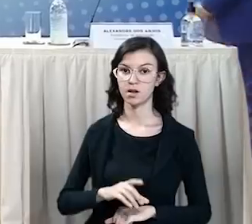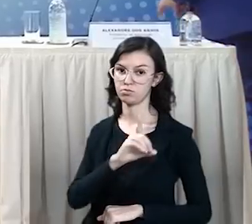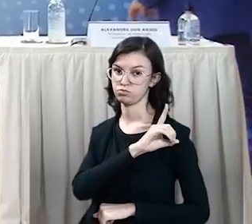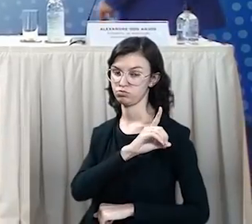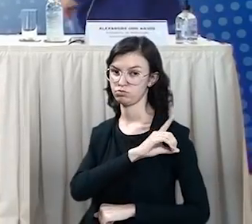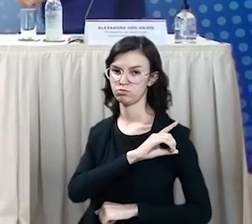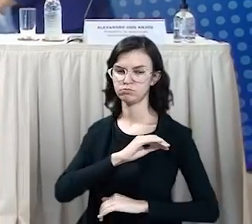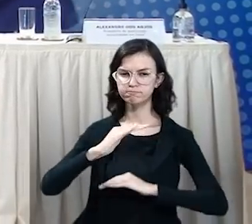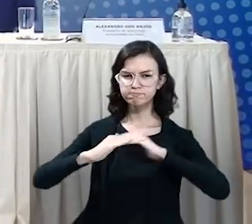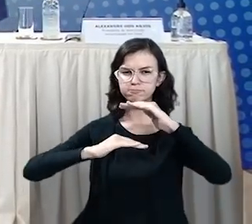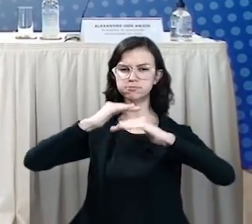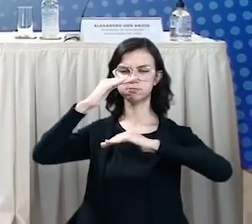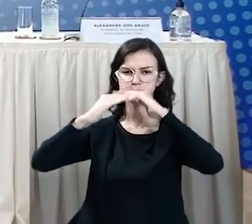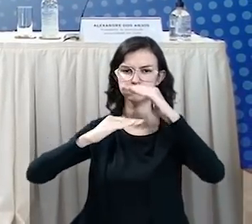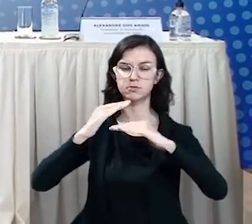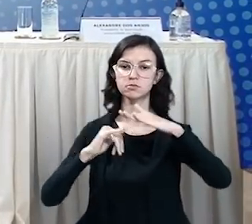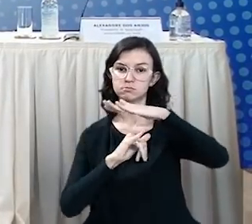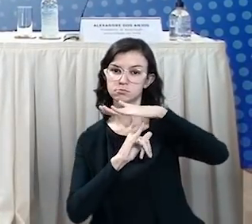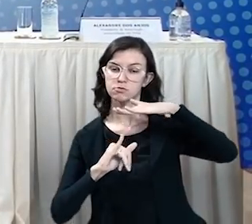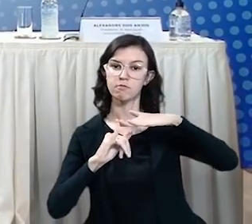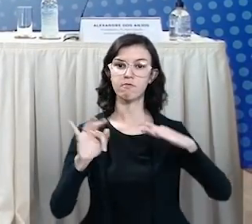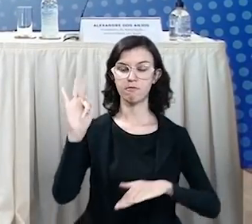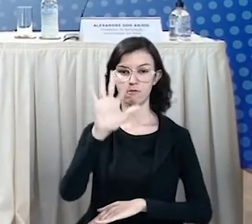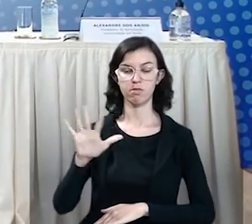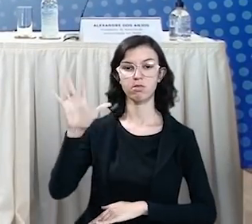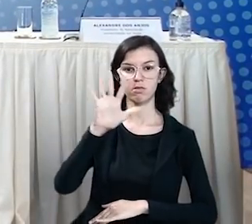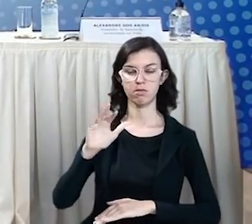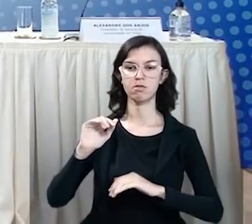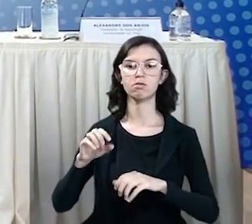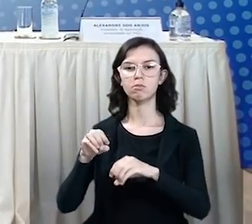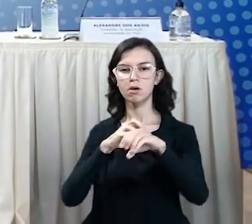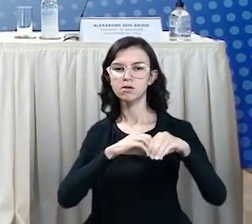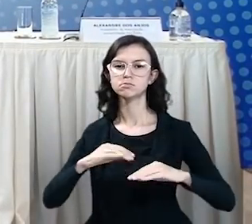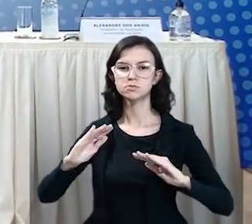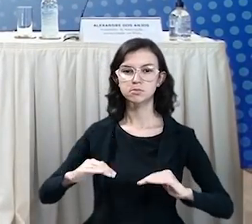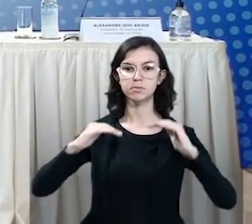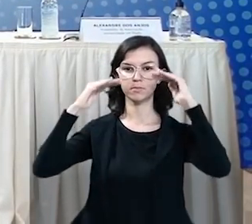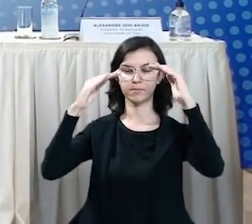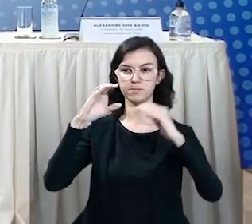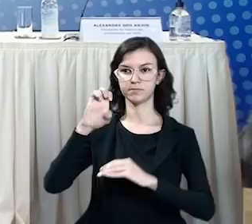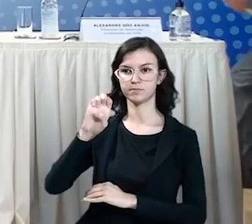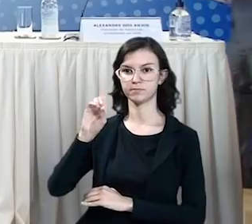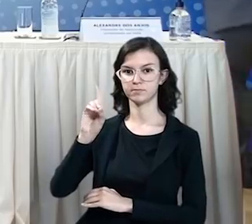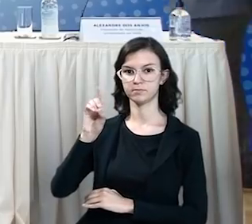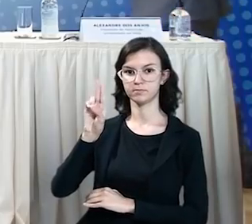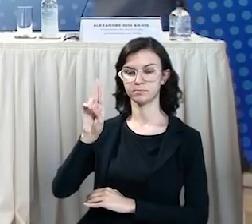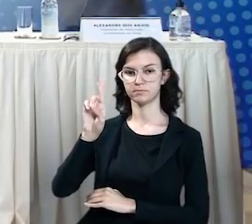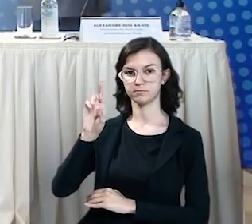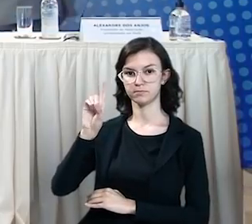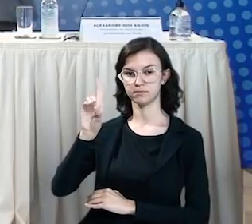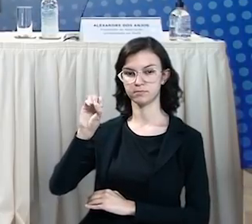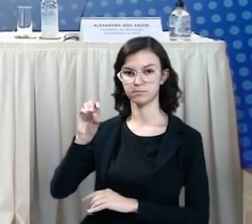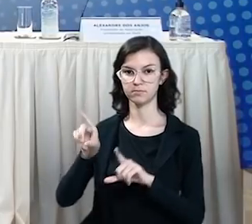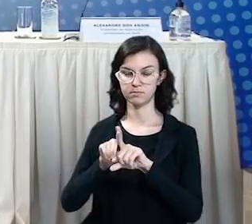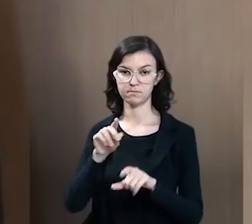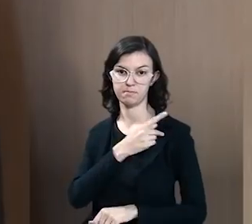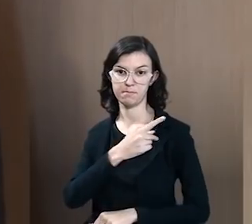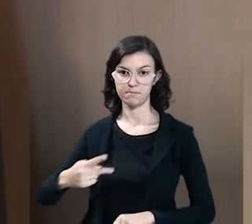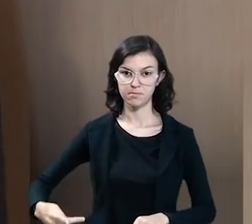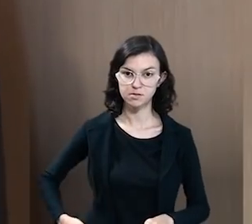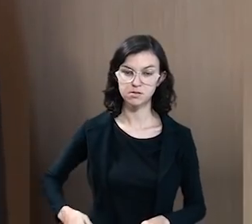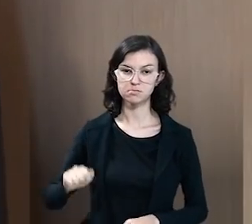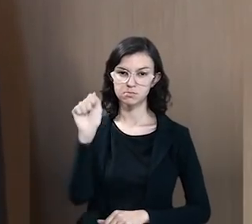O diretor de Desenvolvimento da Rede de Instituições Federais de Educação Superior do Ministério da Educação, Eduardo Salgado.